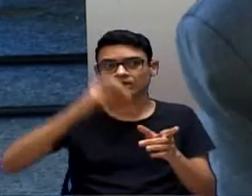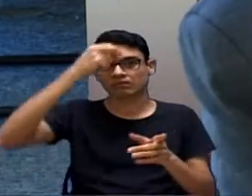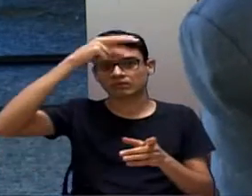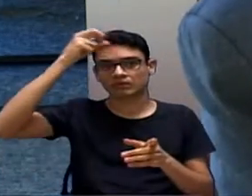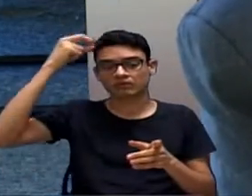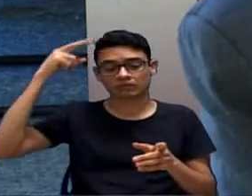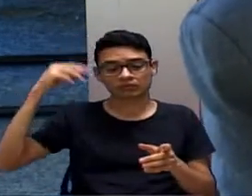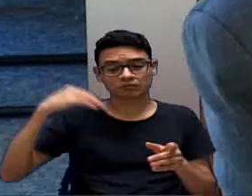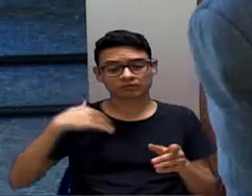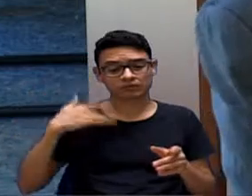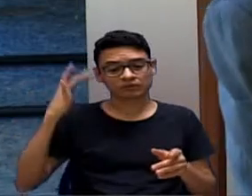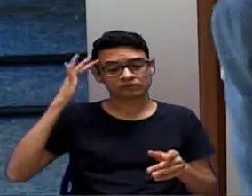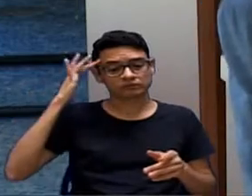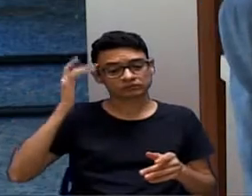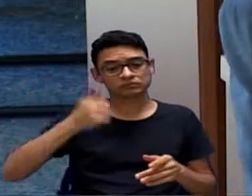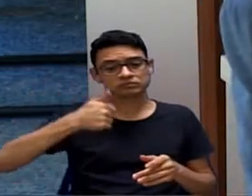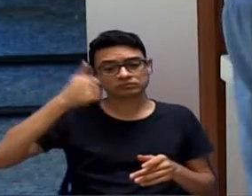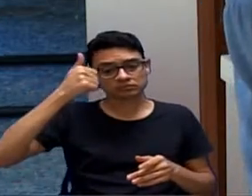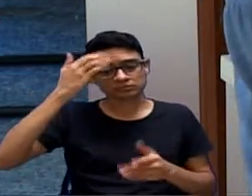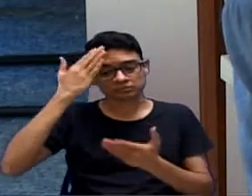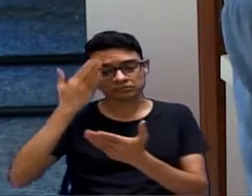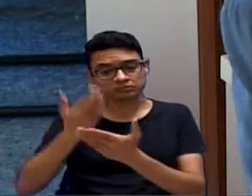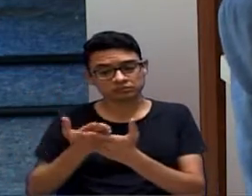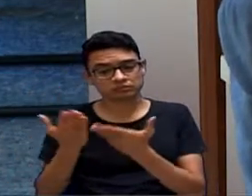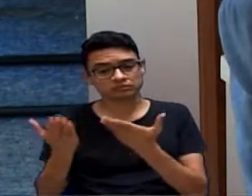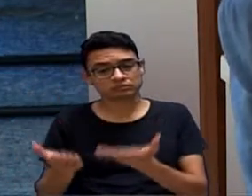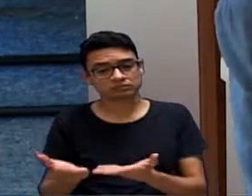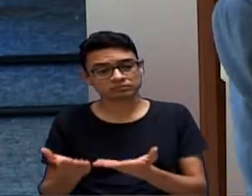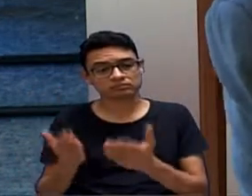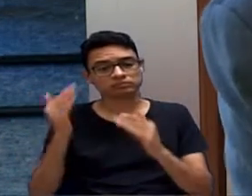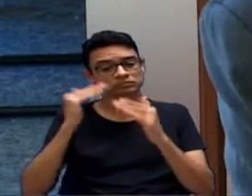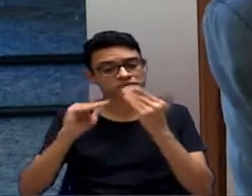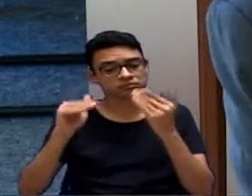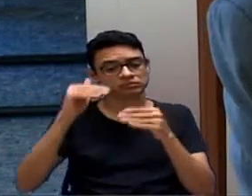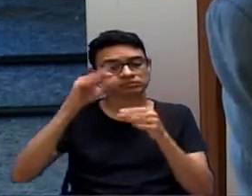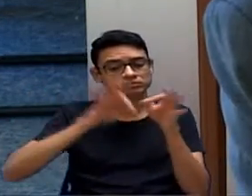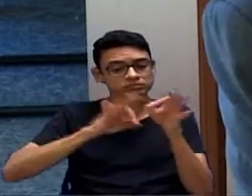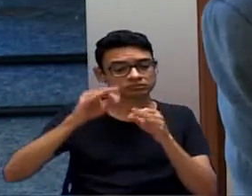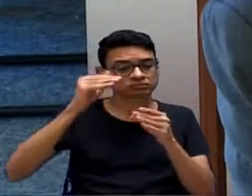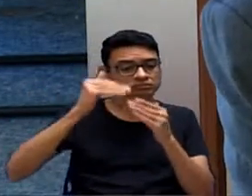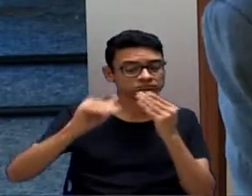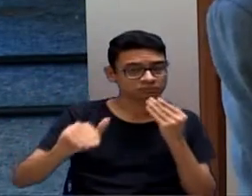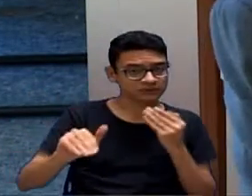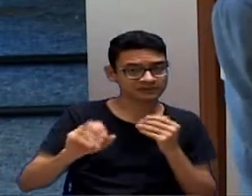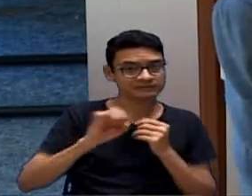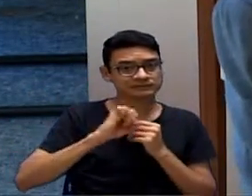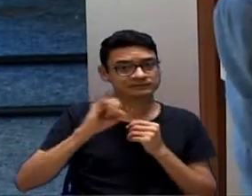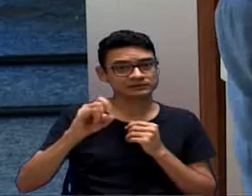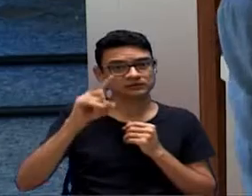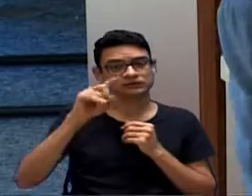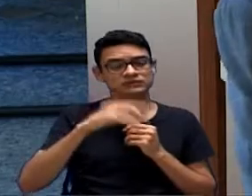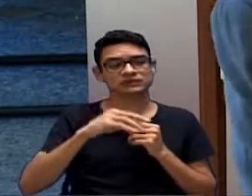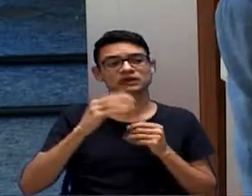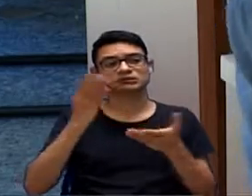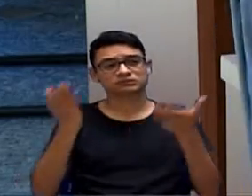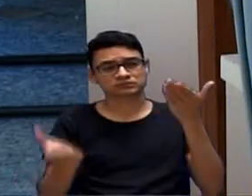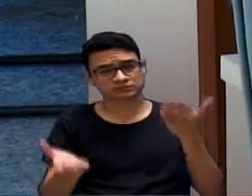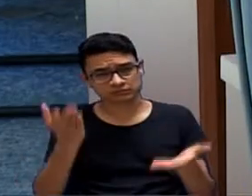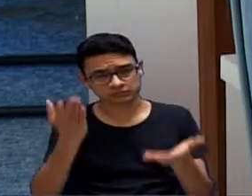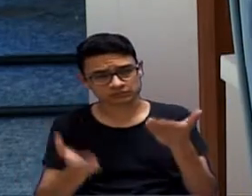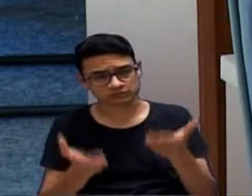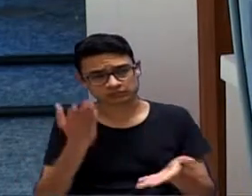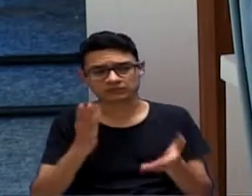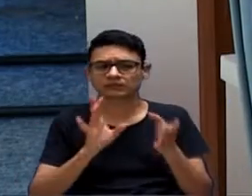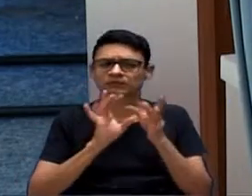aprovar o projeto. Agora, se vossa excelência flexibilizar, como eu estou flexibilizando, encaminharmos,